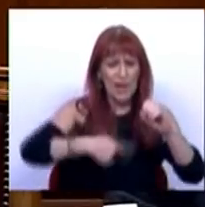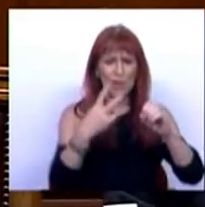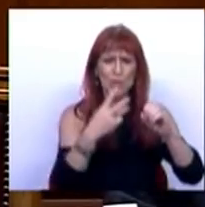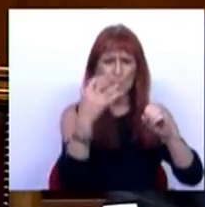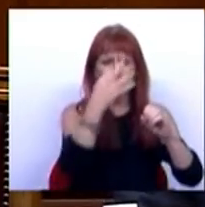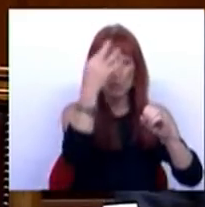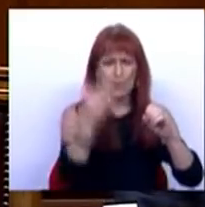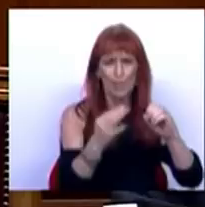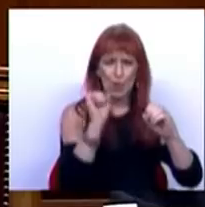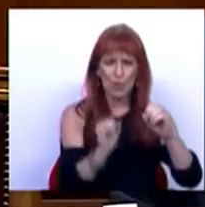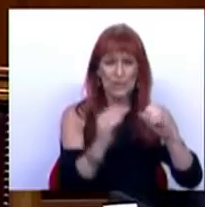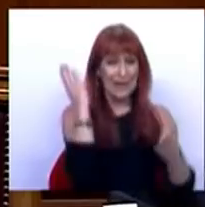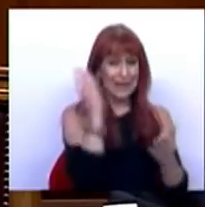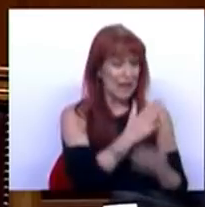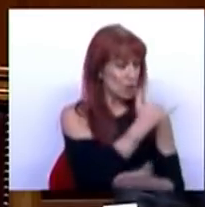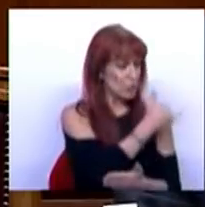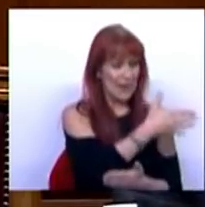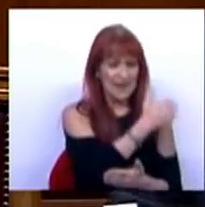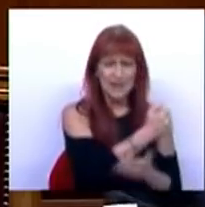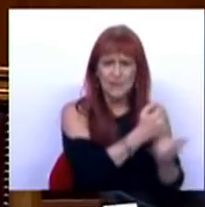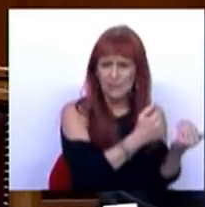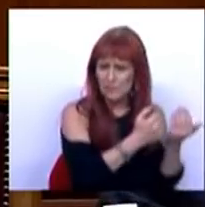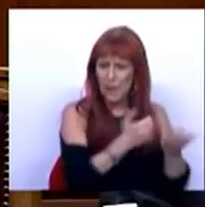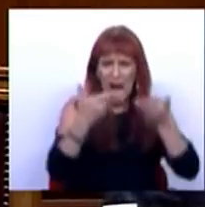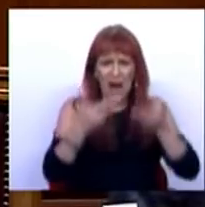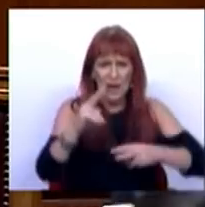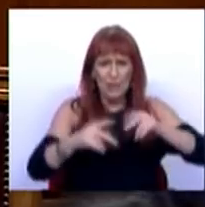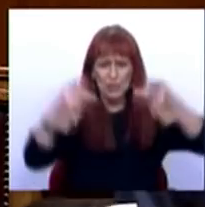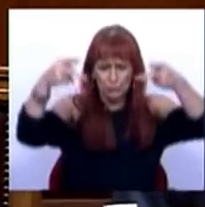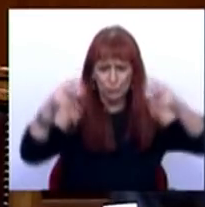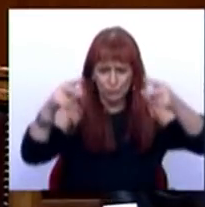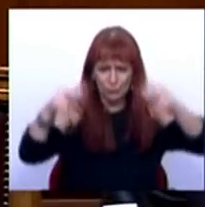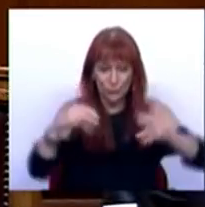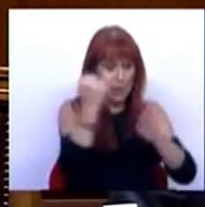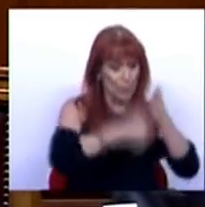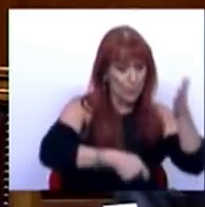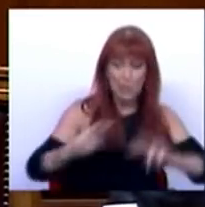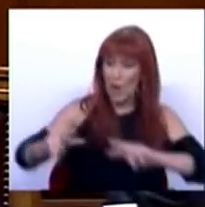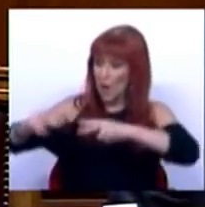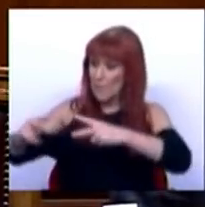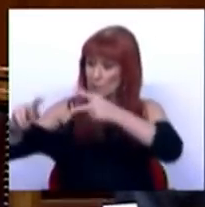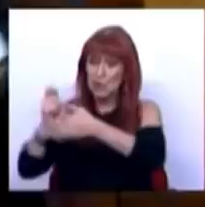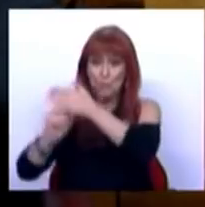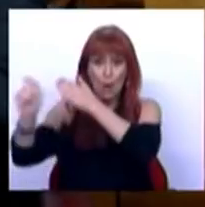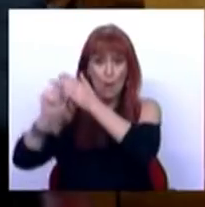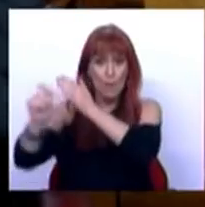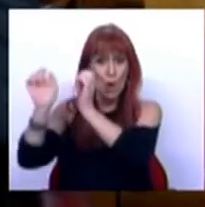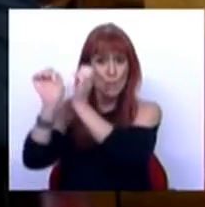pontos percentuais desde 2015. Ou seja, a carga fiscal tem diminuído nos impostos e aumentado nas contribuições